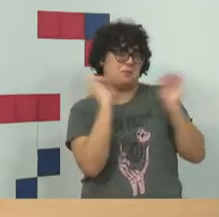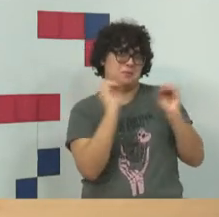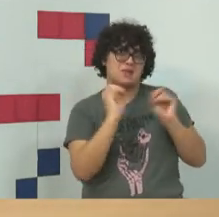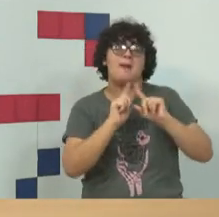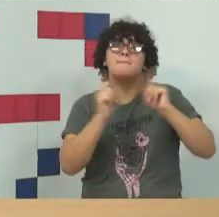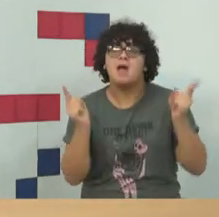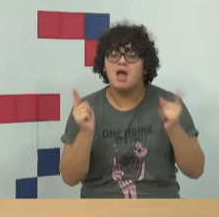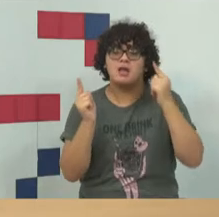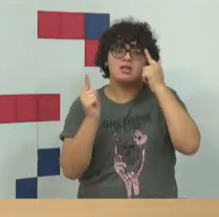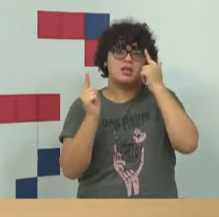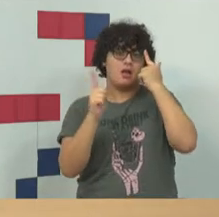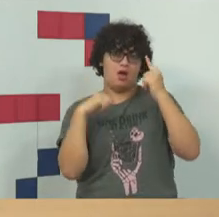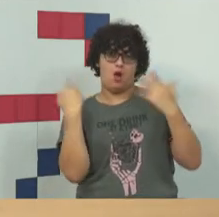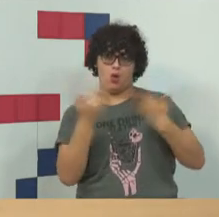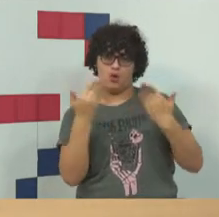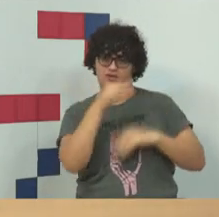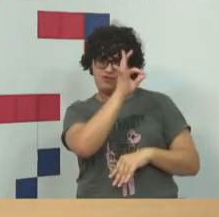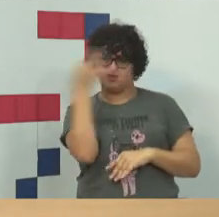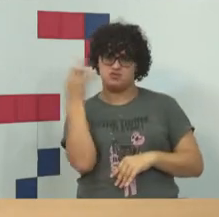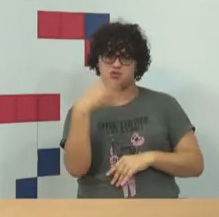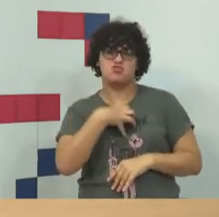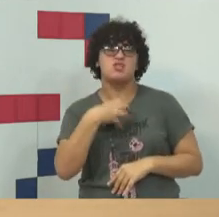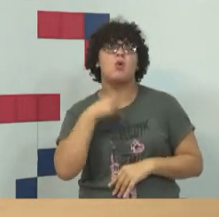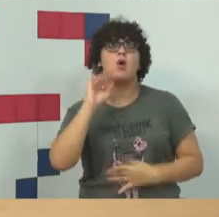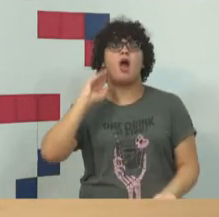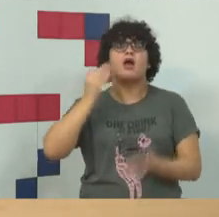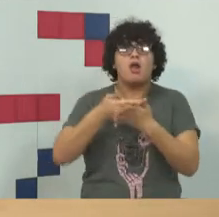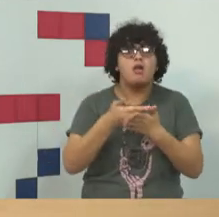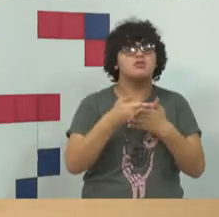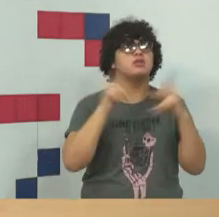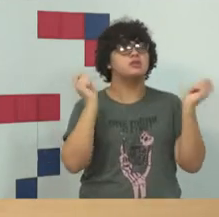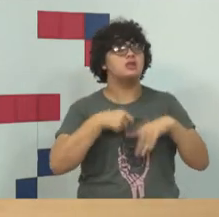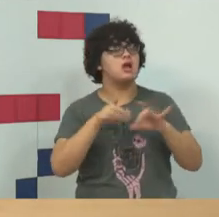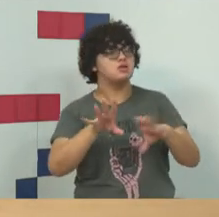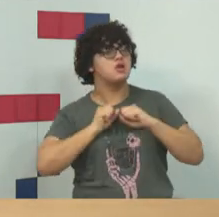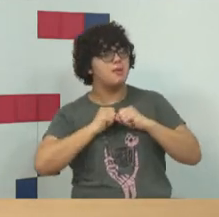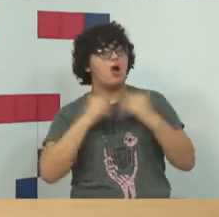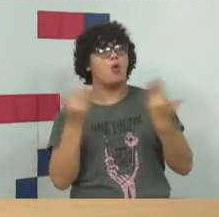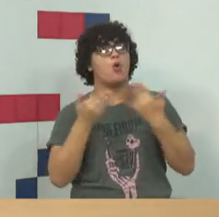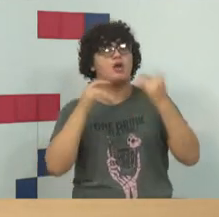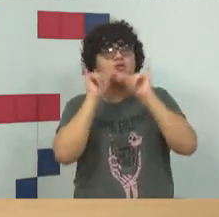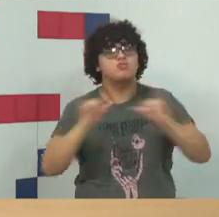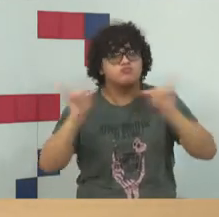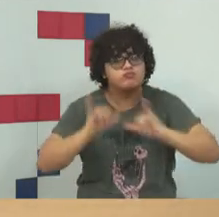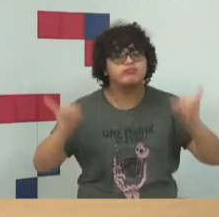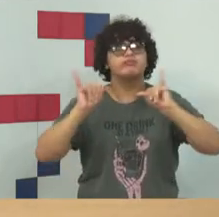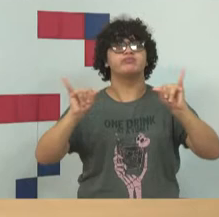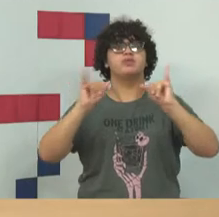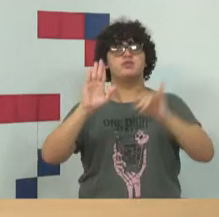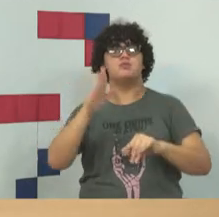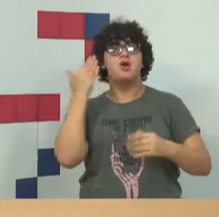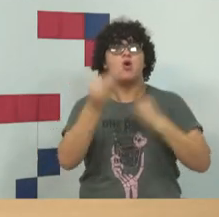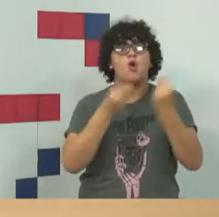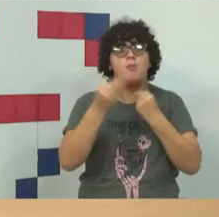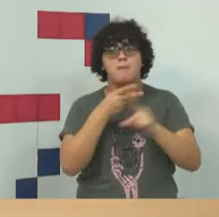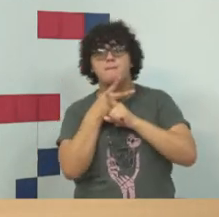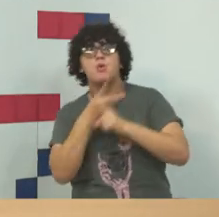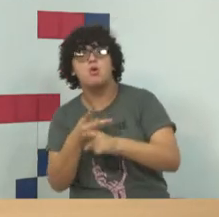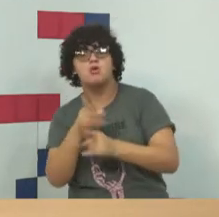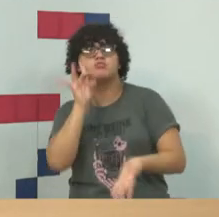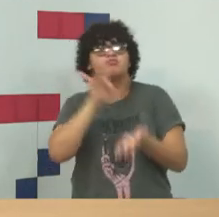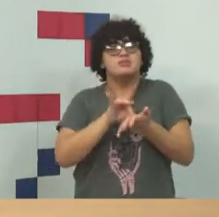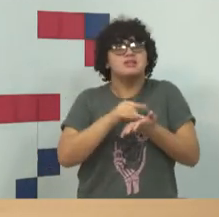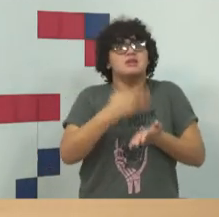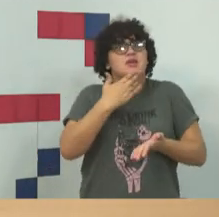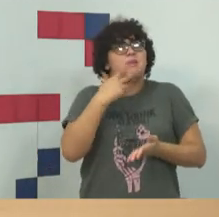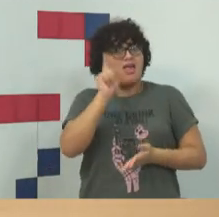Então, nós somos vítimas no momento em que acreditamos e recebemos essa desinformação sem buscar origem e buscar fonte. E,